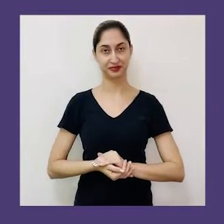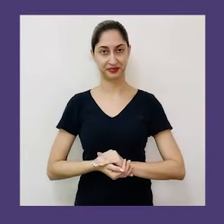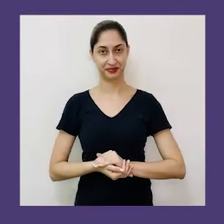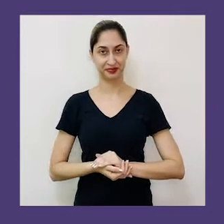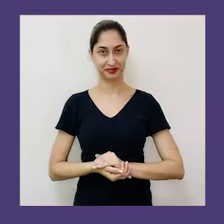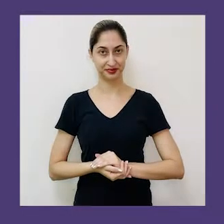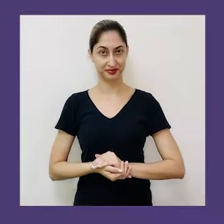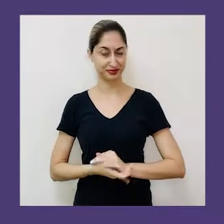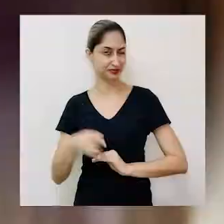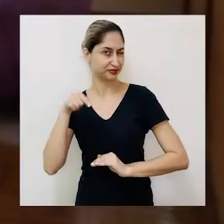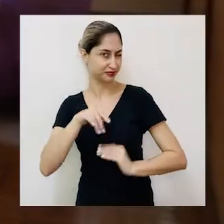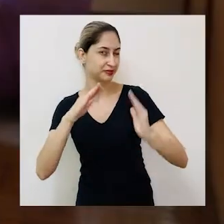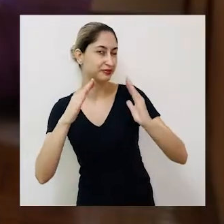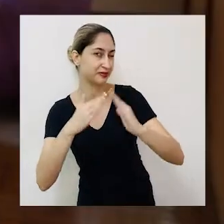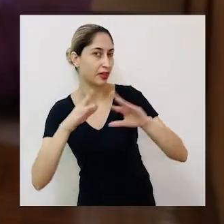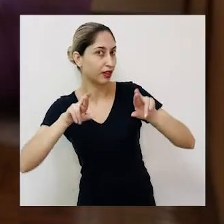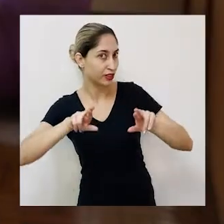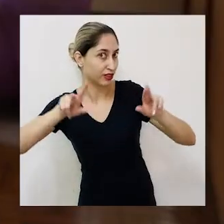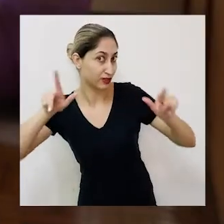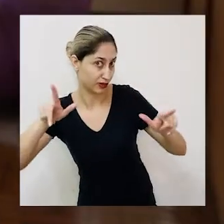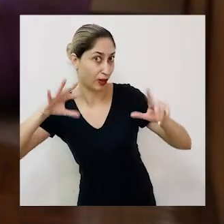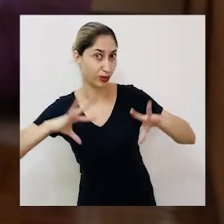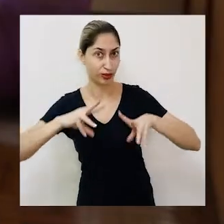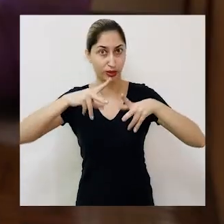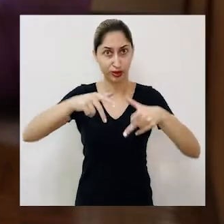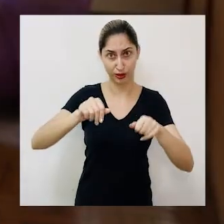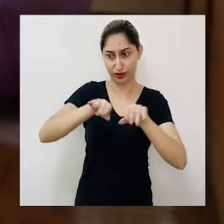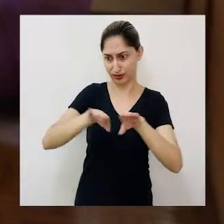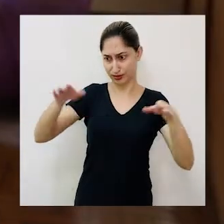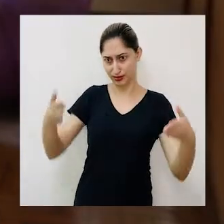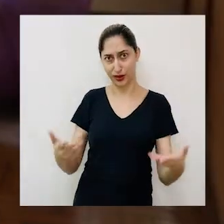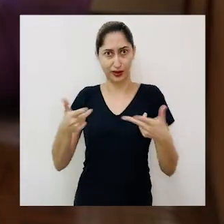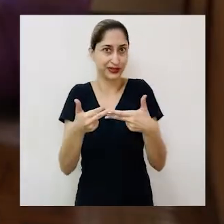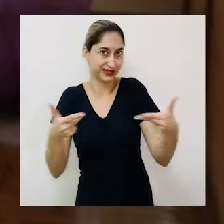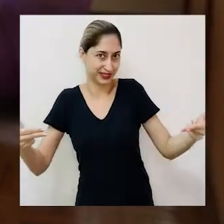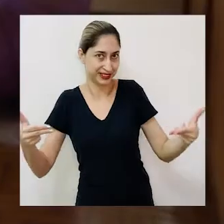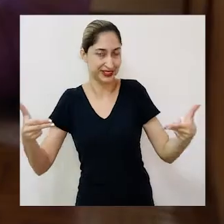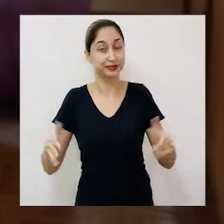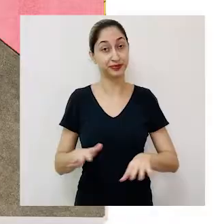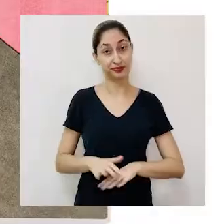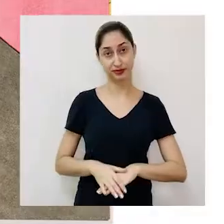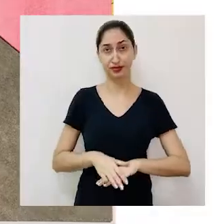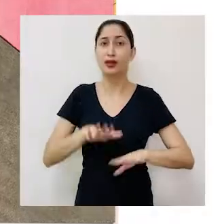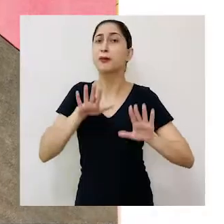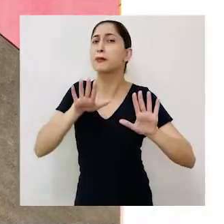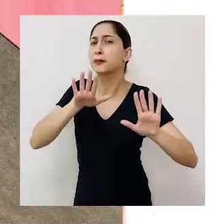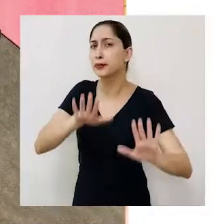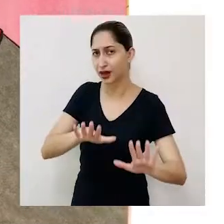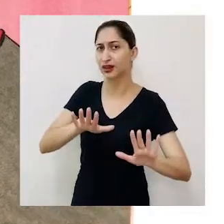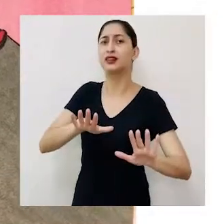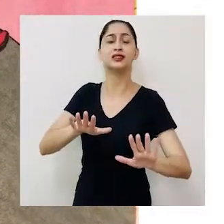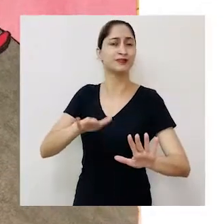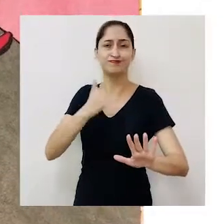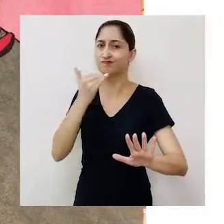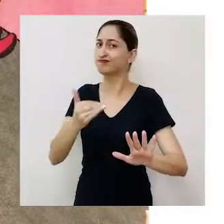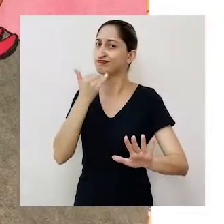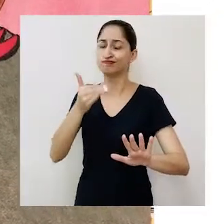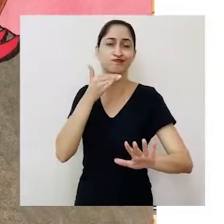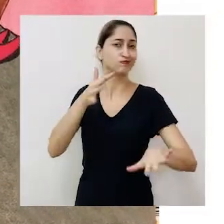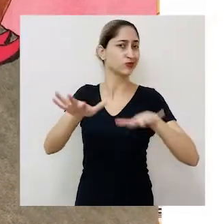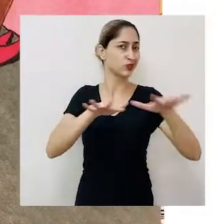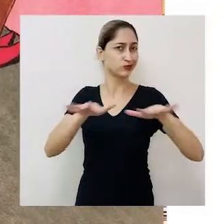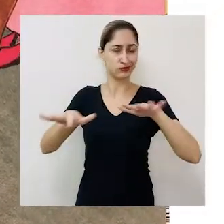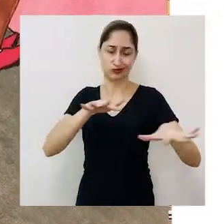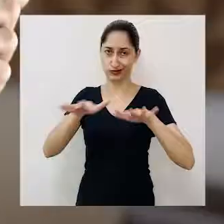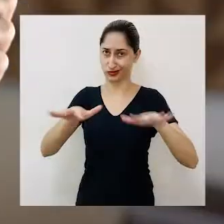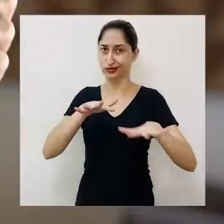Música Na casa da família Mobília, todos são móveis. No entanto, ninguém consegue se